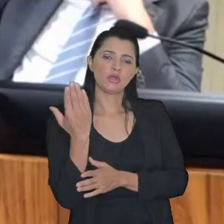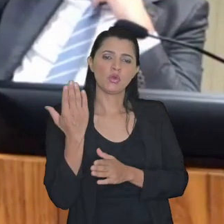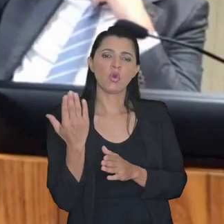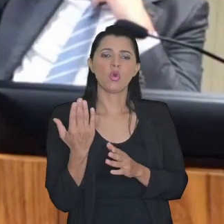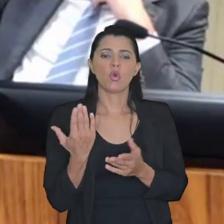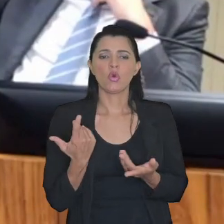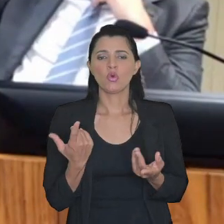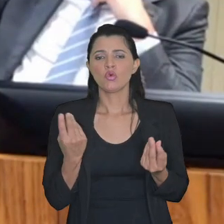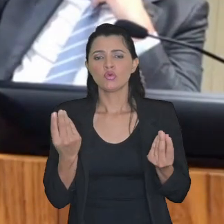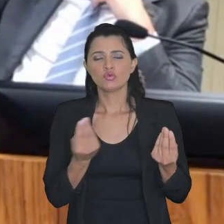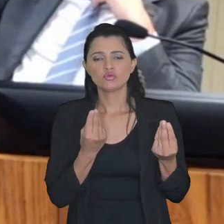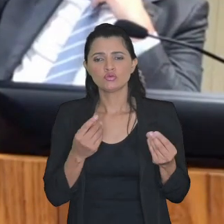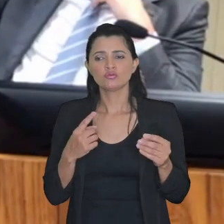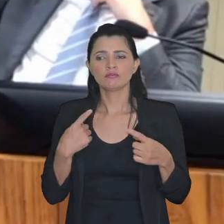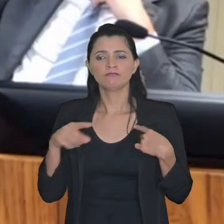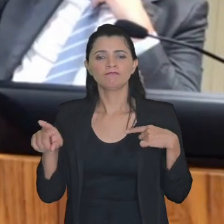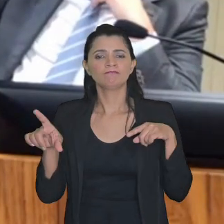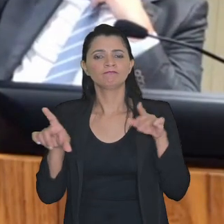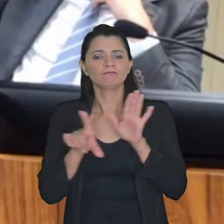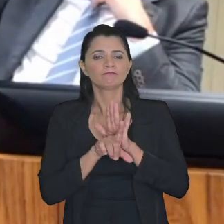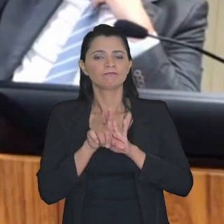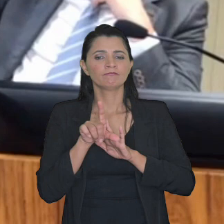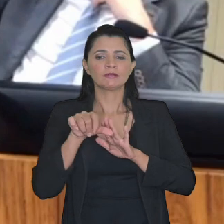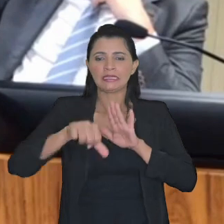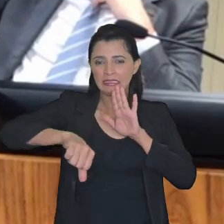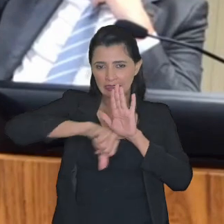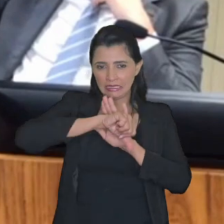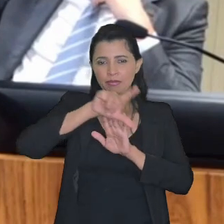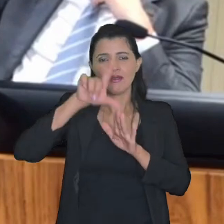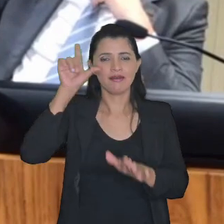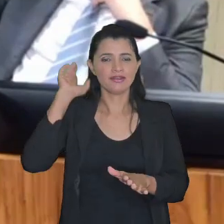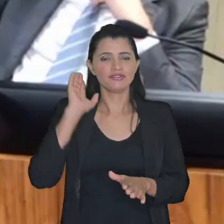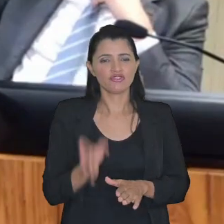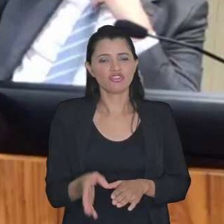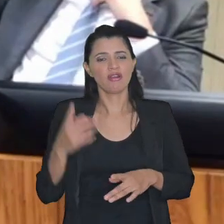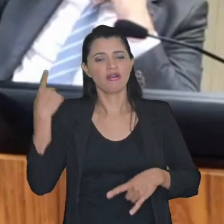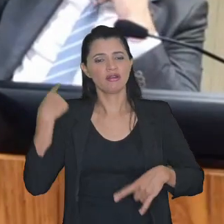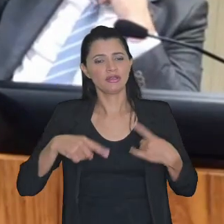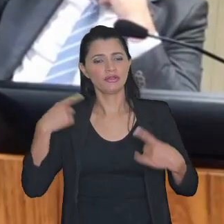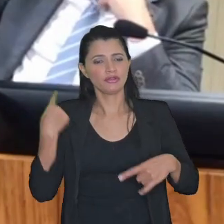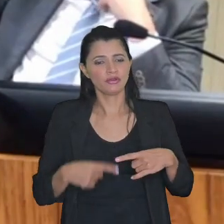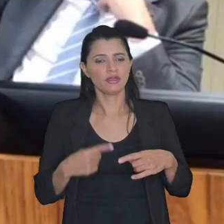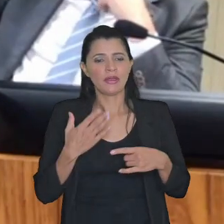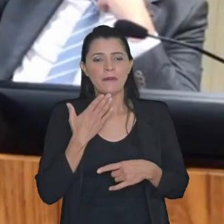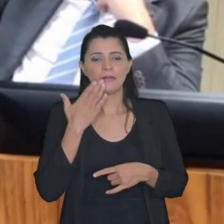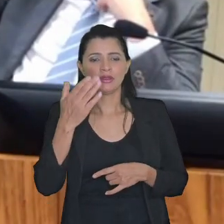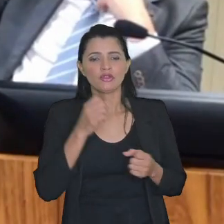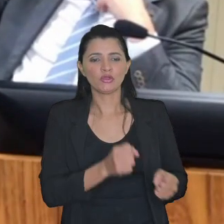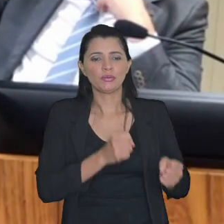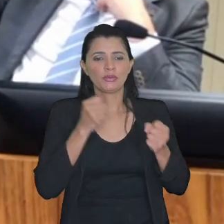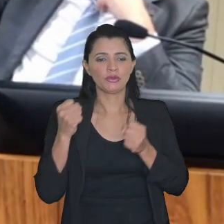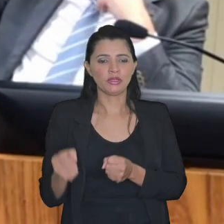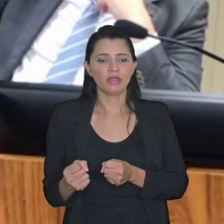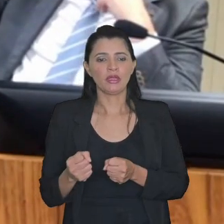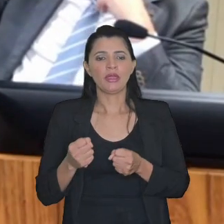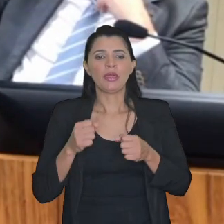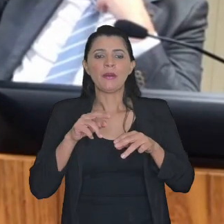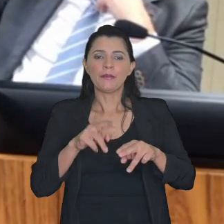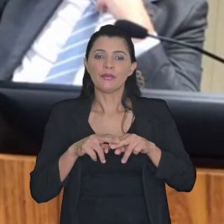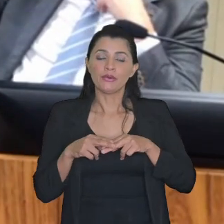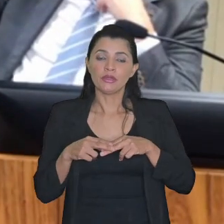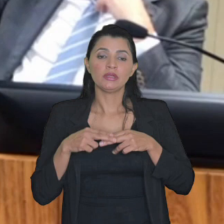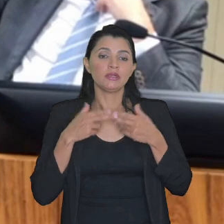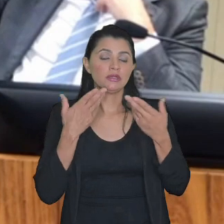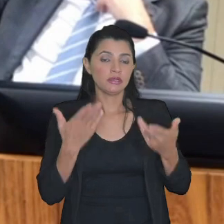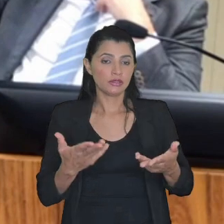discrimen que desde antes seja questionável perante perante o poder judiciário por isso eles disse